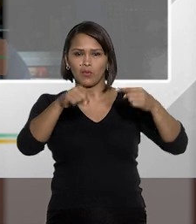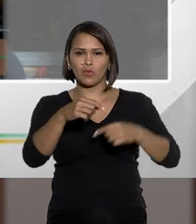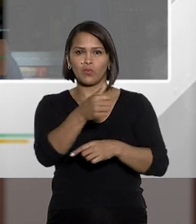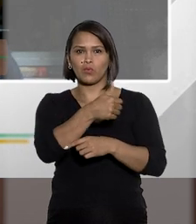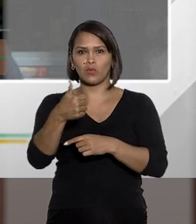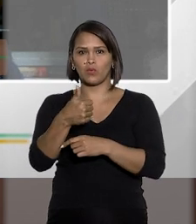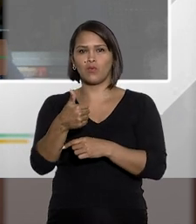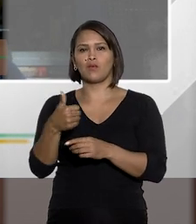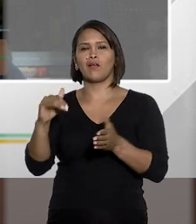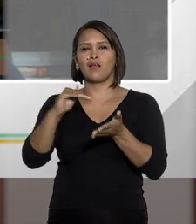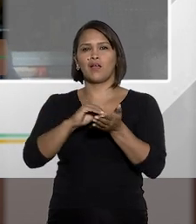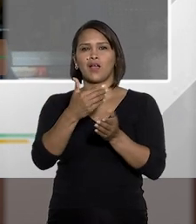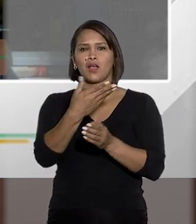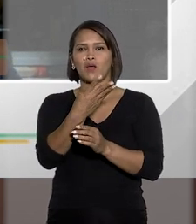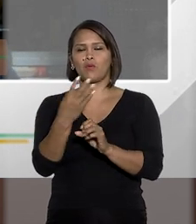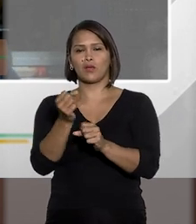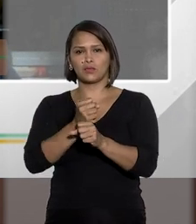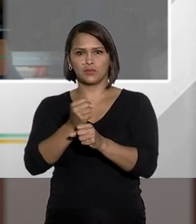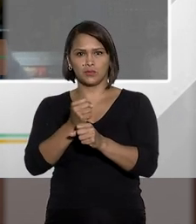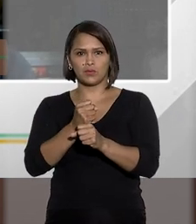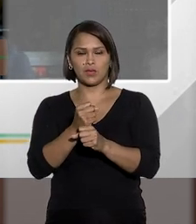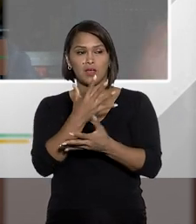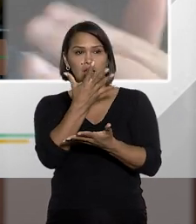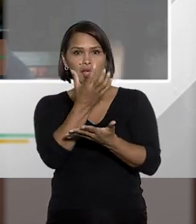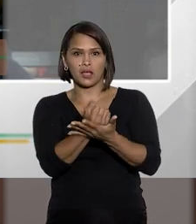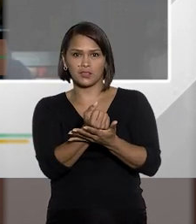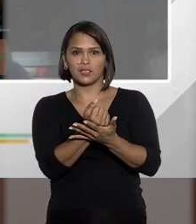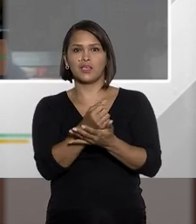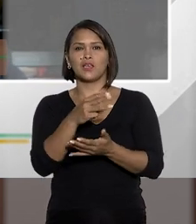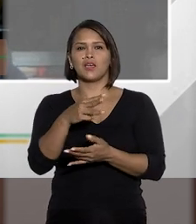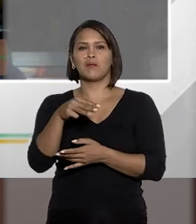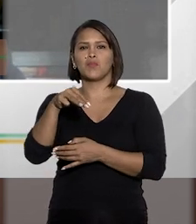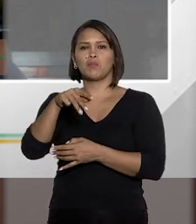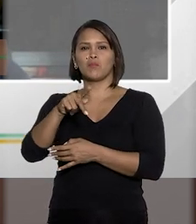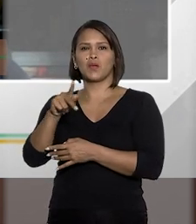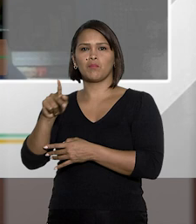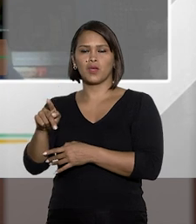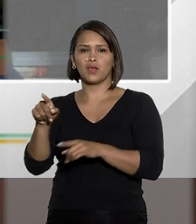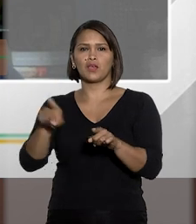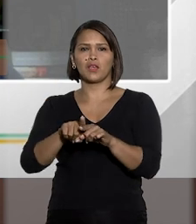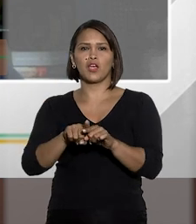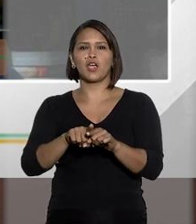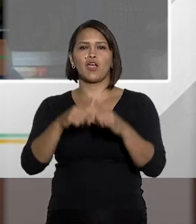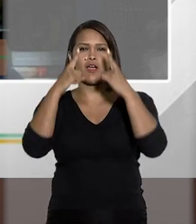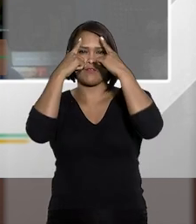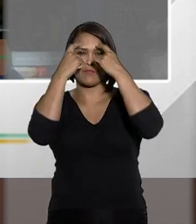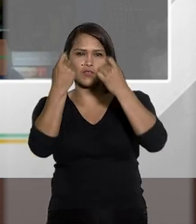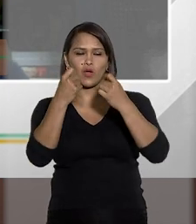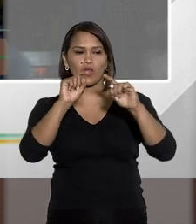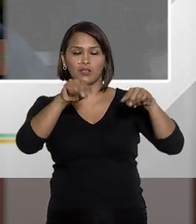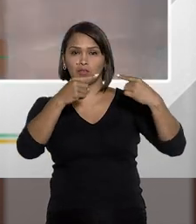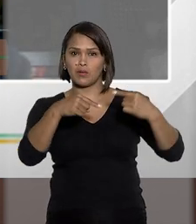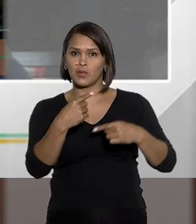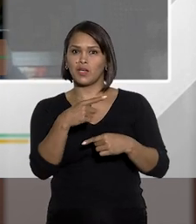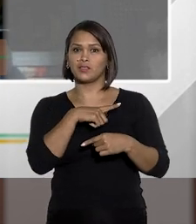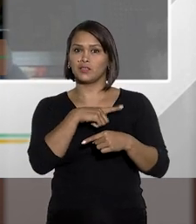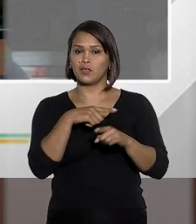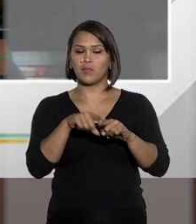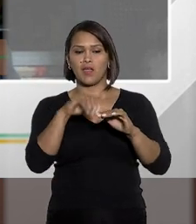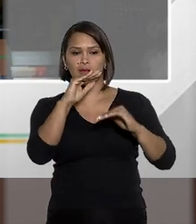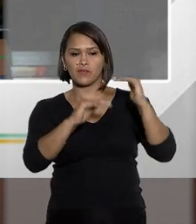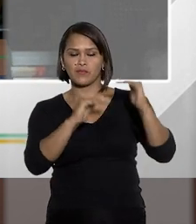ofensivo, um a quatro anos, admitem o ANPP se cometido sem violência ou grave ameaça e